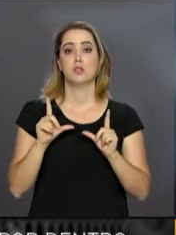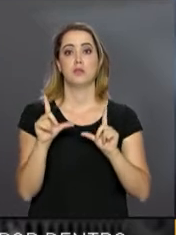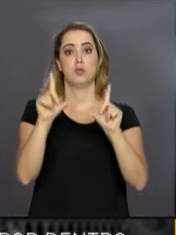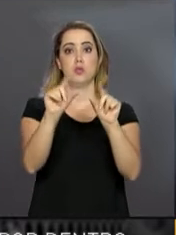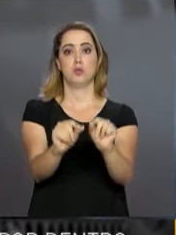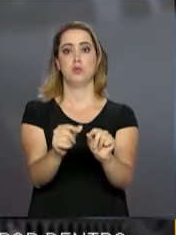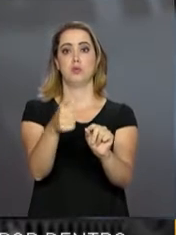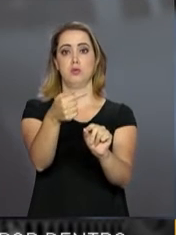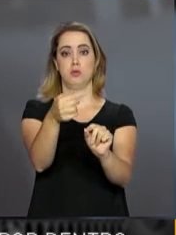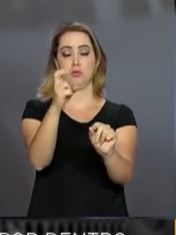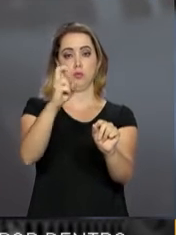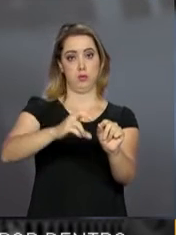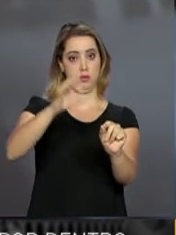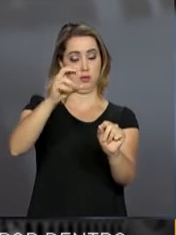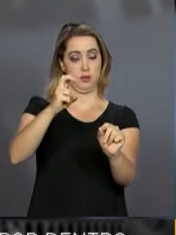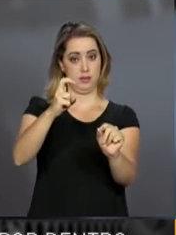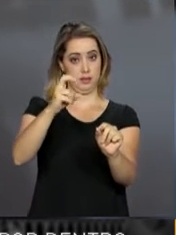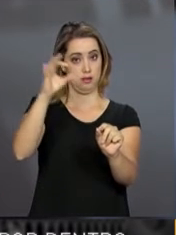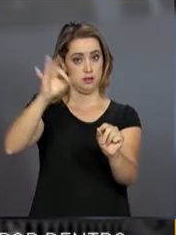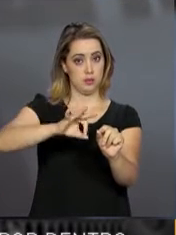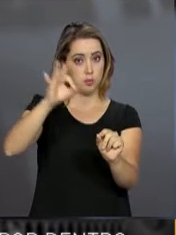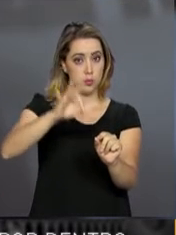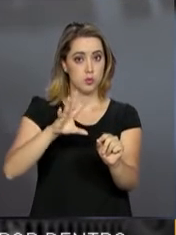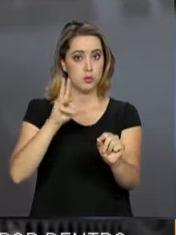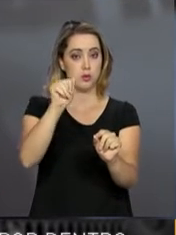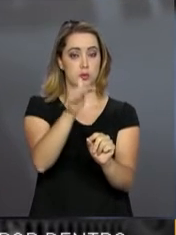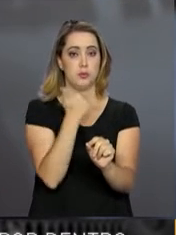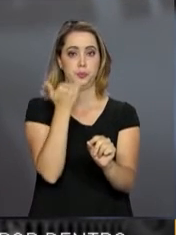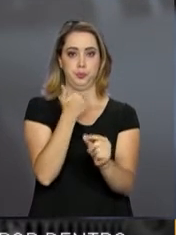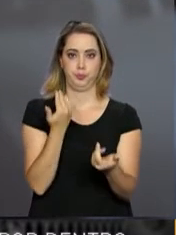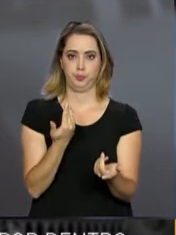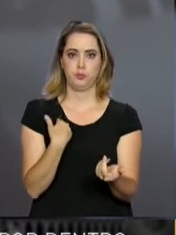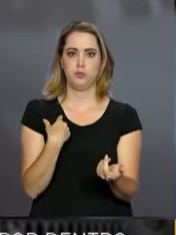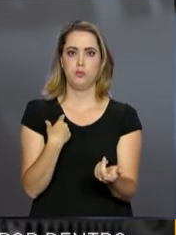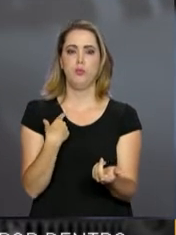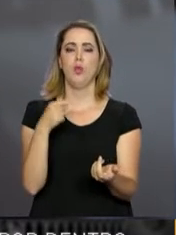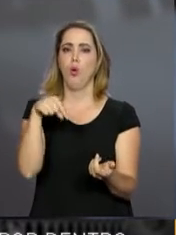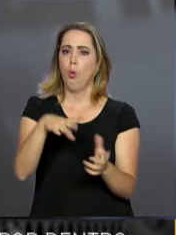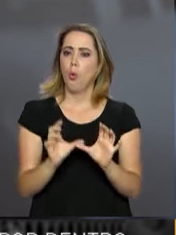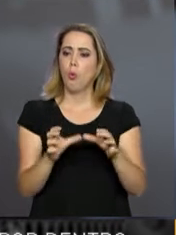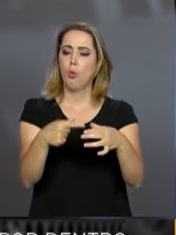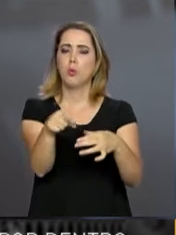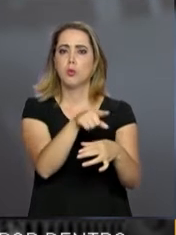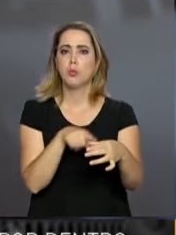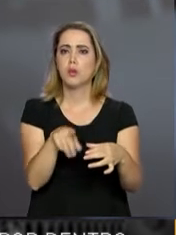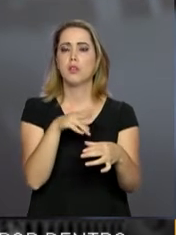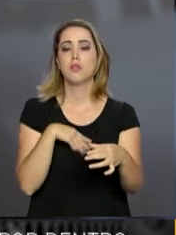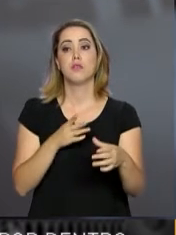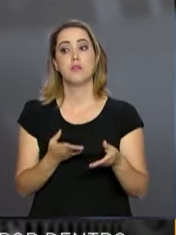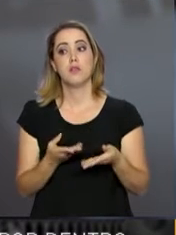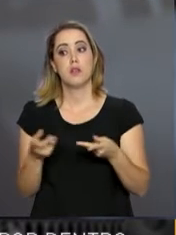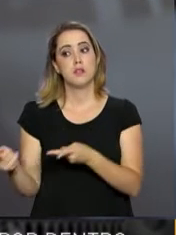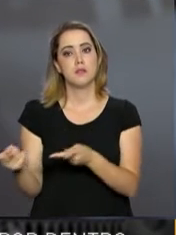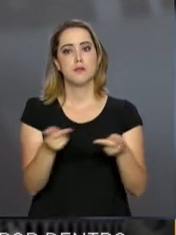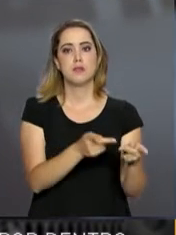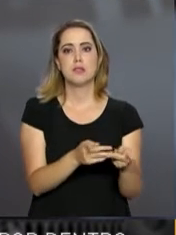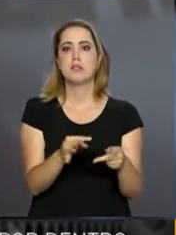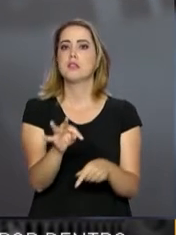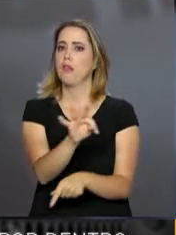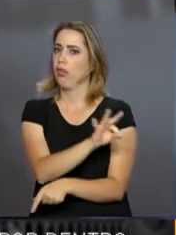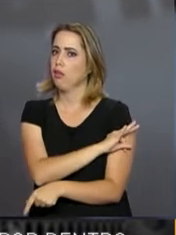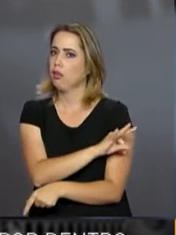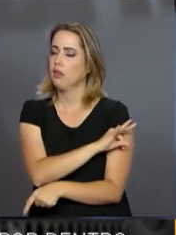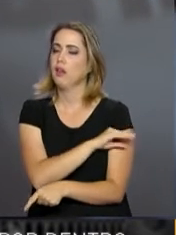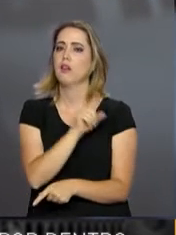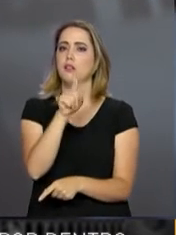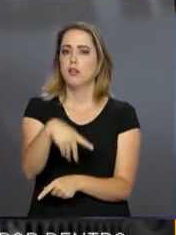75%. O DENATRAN, Departamento Nacional de Trânsito, realiza visitas técnicas aos municípios. É um grande exemplo em que